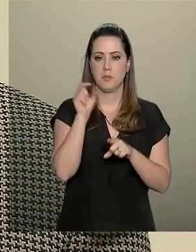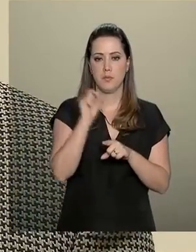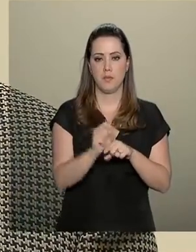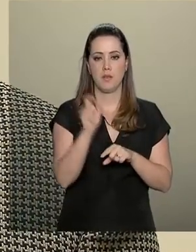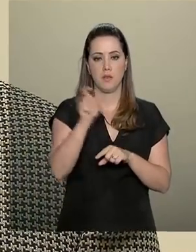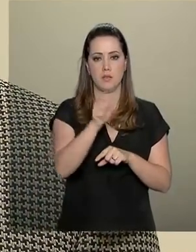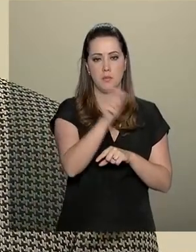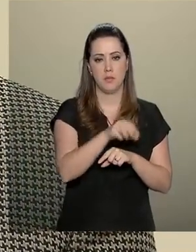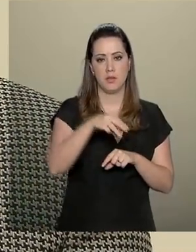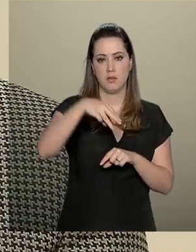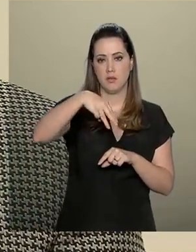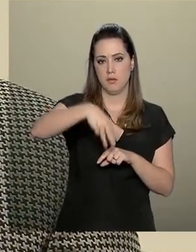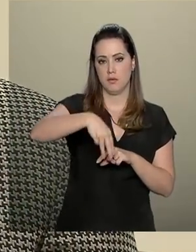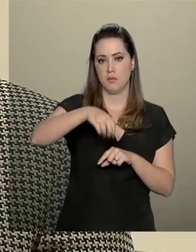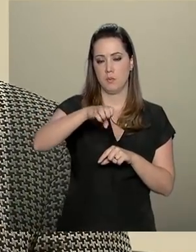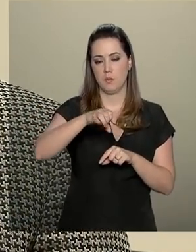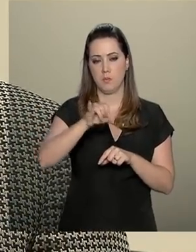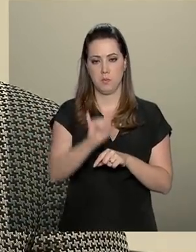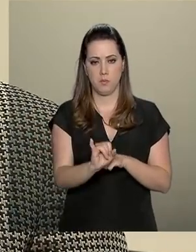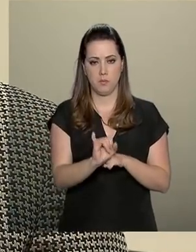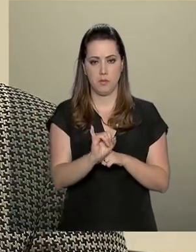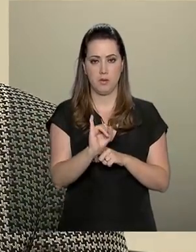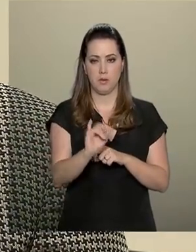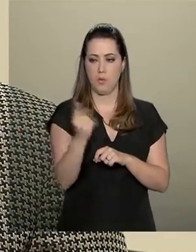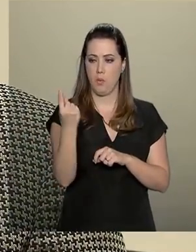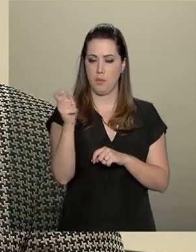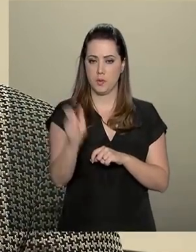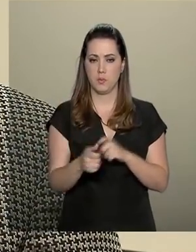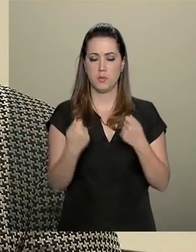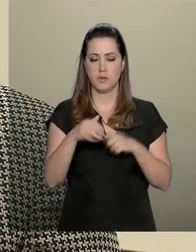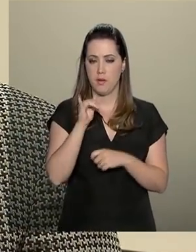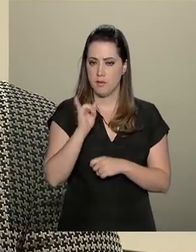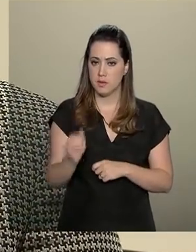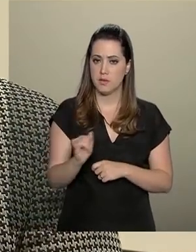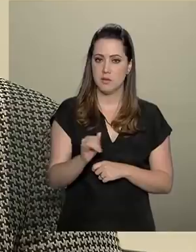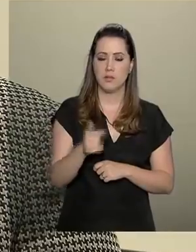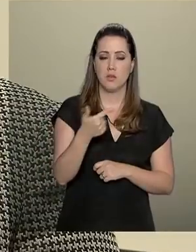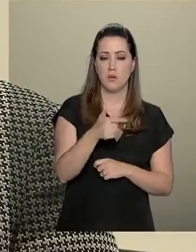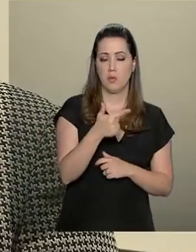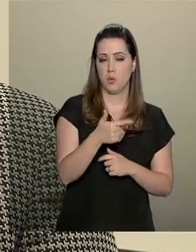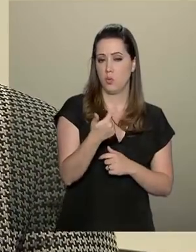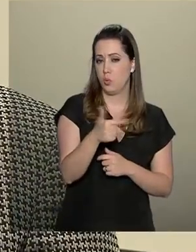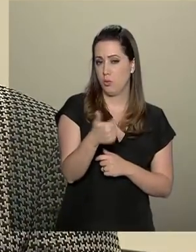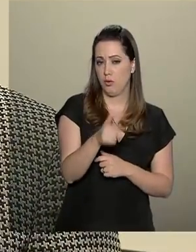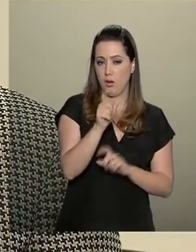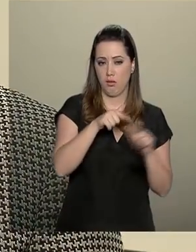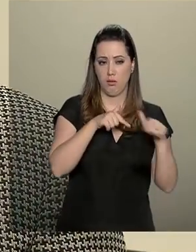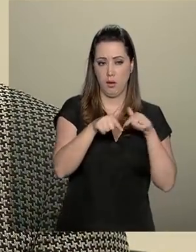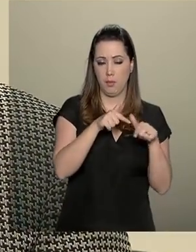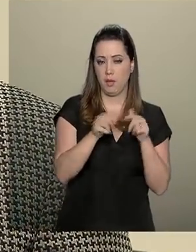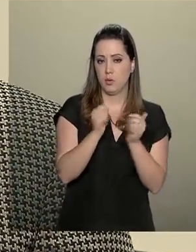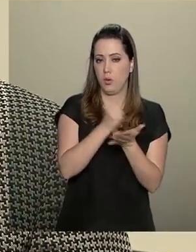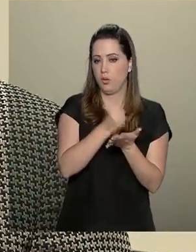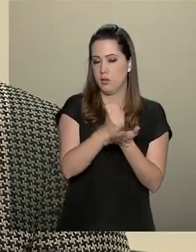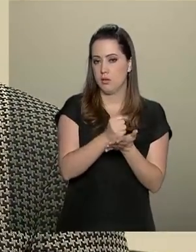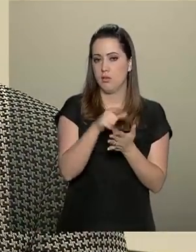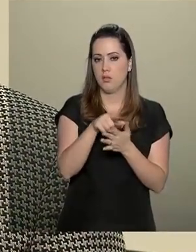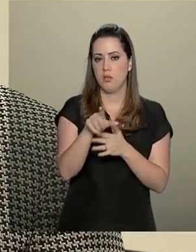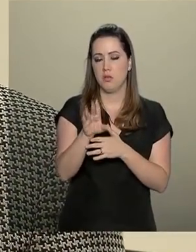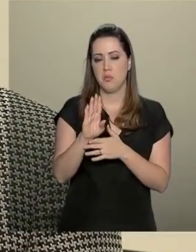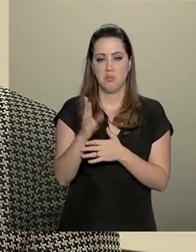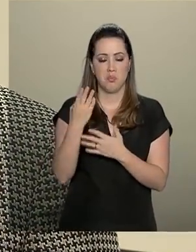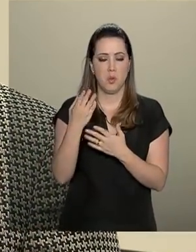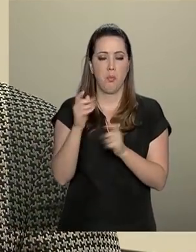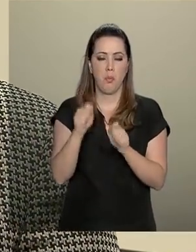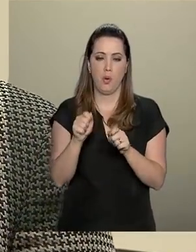os MEI, que, tendo algum empregado, também são obrigados a declarar. E aqueles MEI que não têm nenhum empregado, é a facultativa,